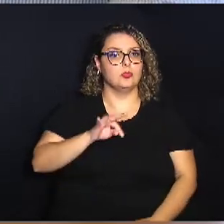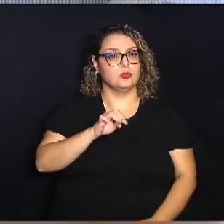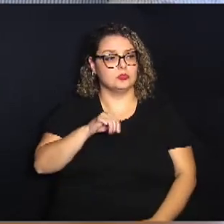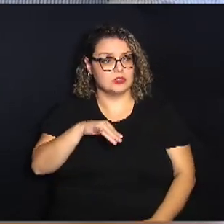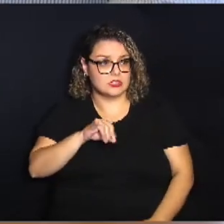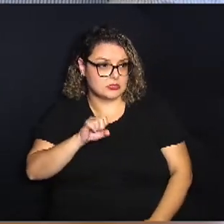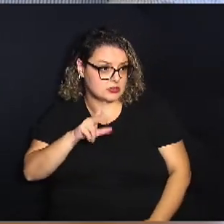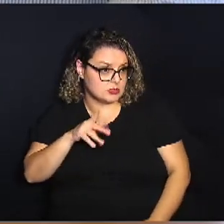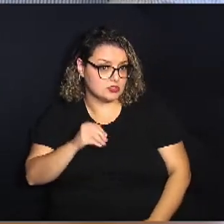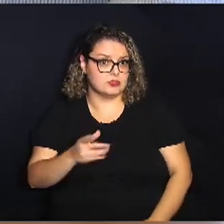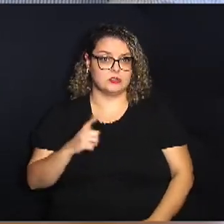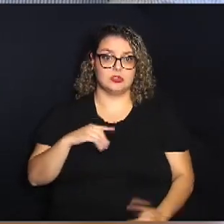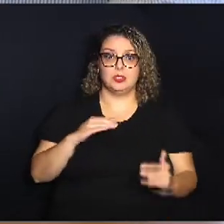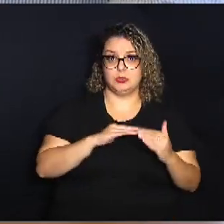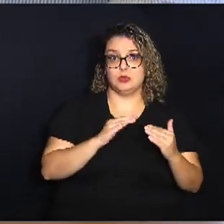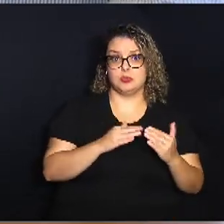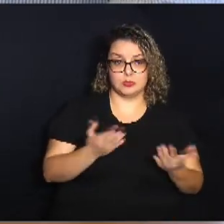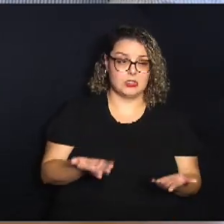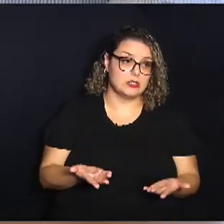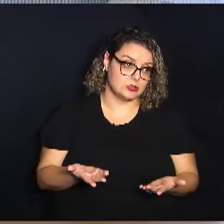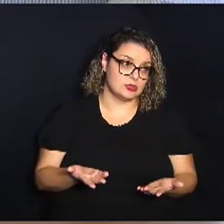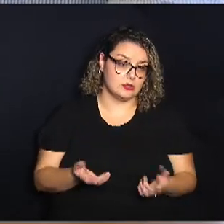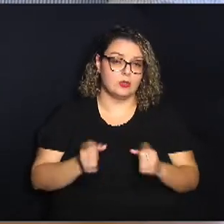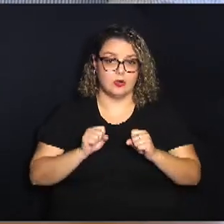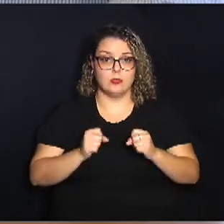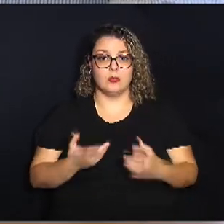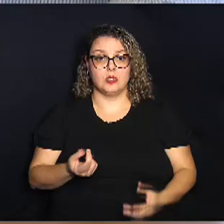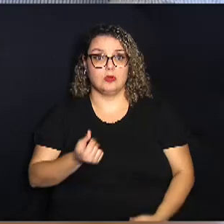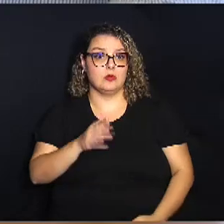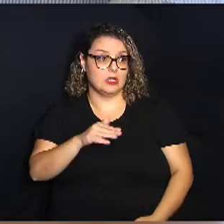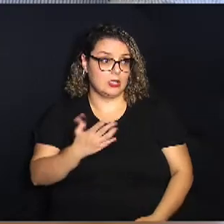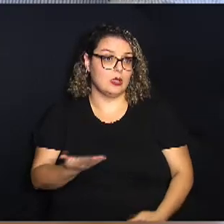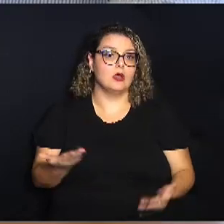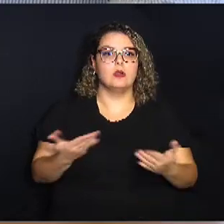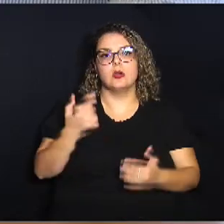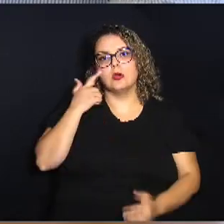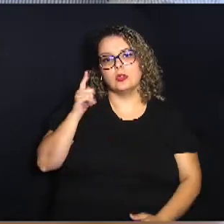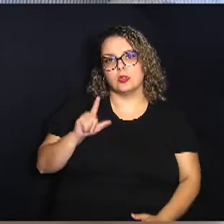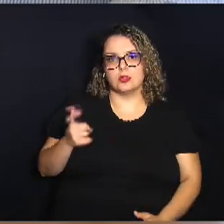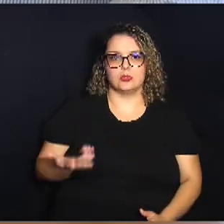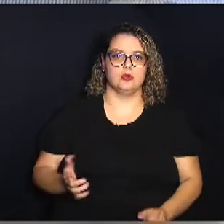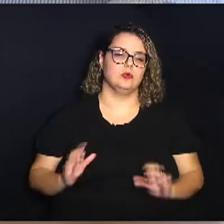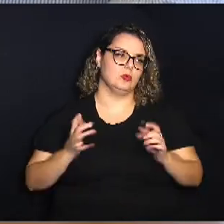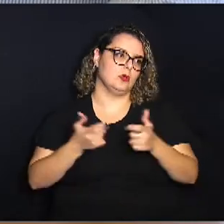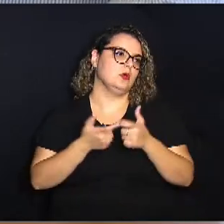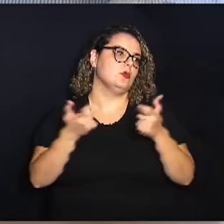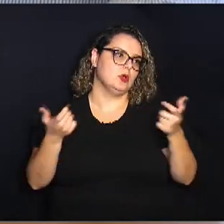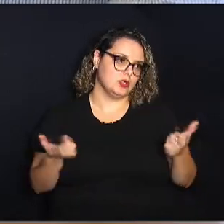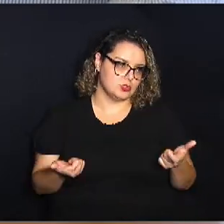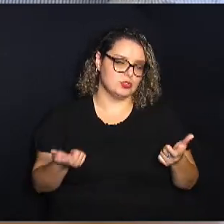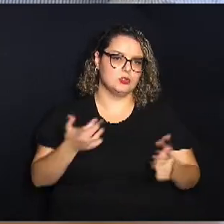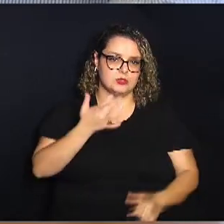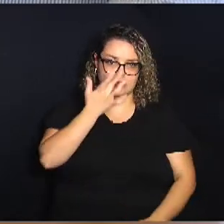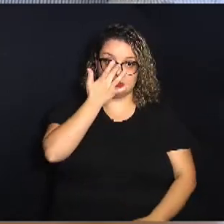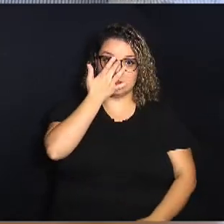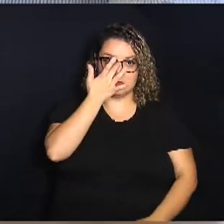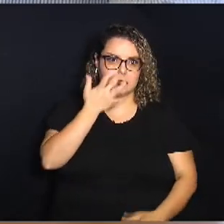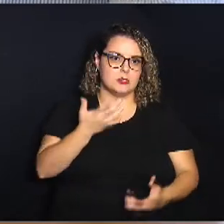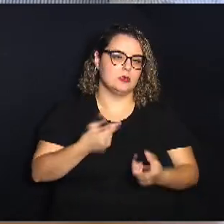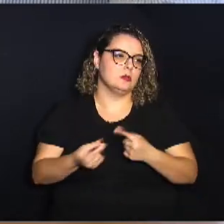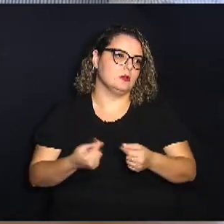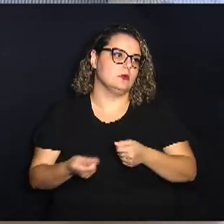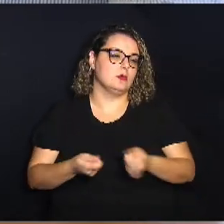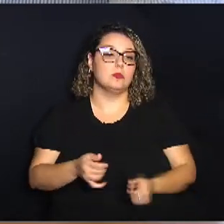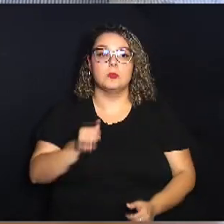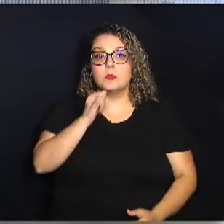tem um combinado aí que pode ficar mais barato agora óbvio se você fizer uma festa muito grande e quiser economizar